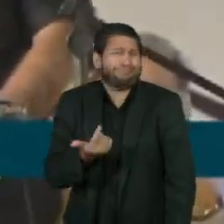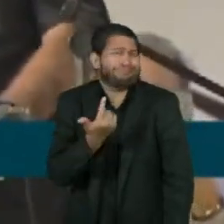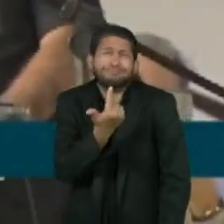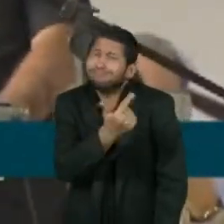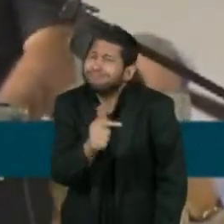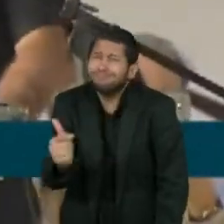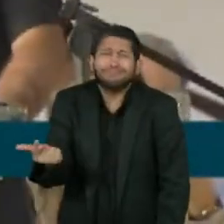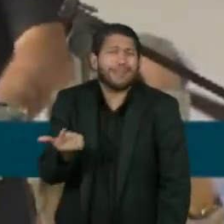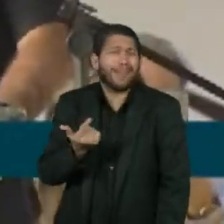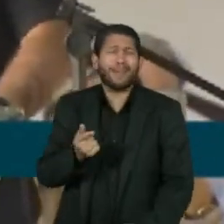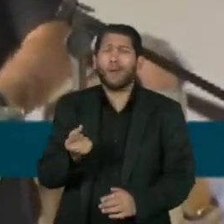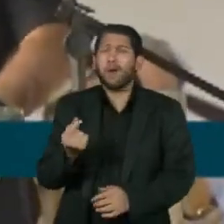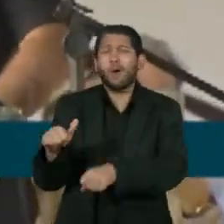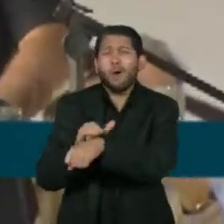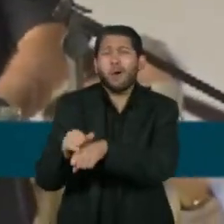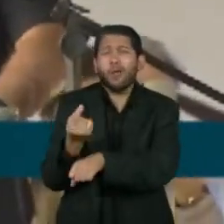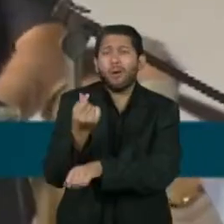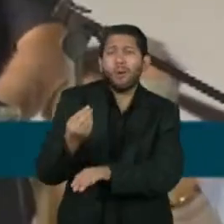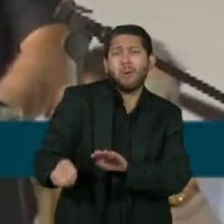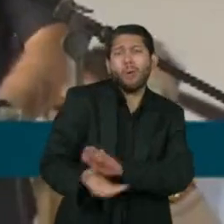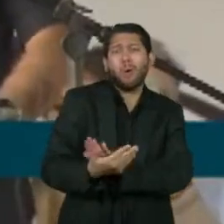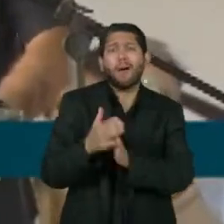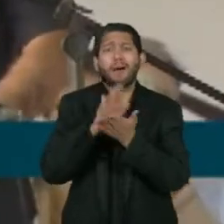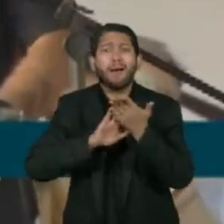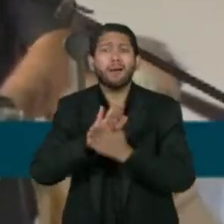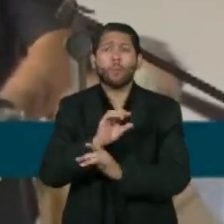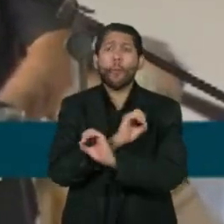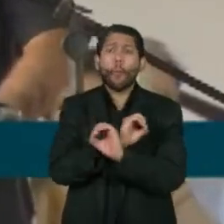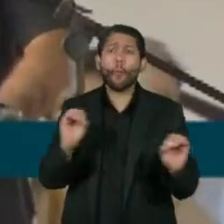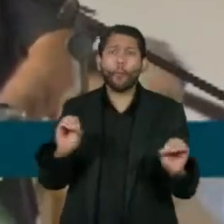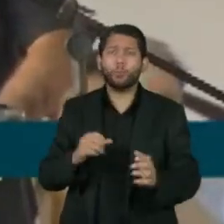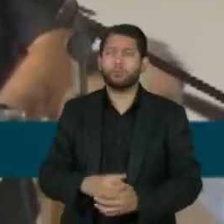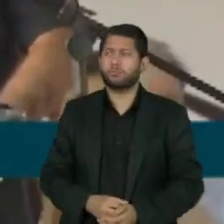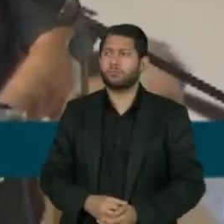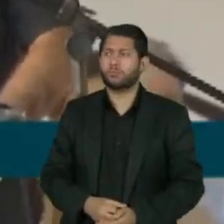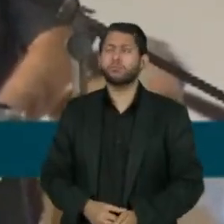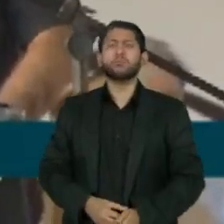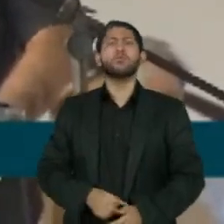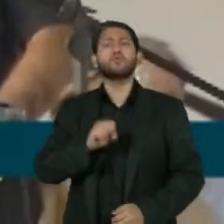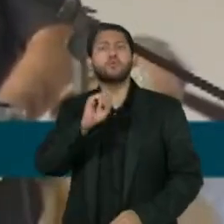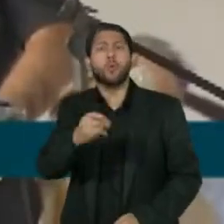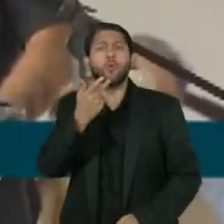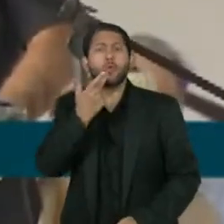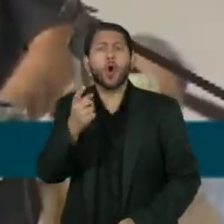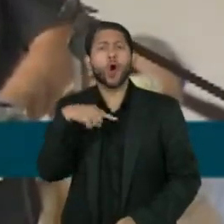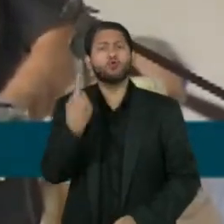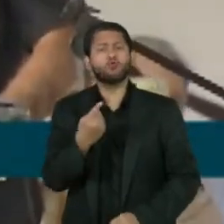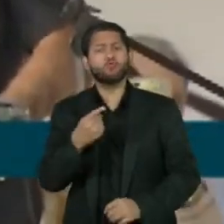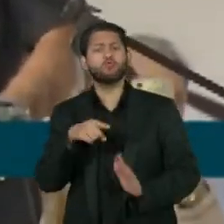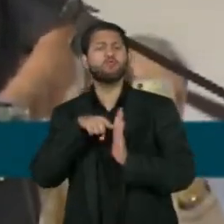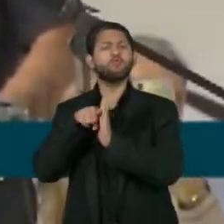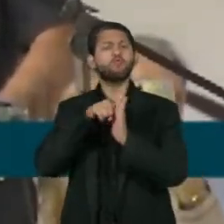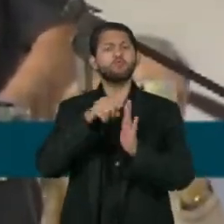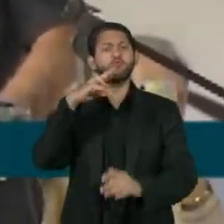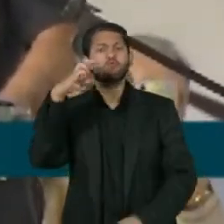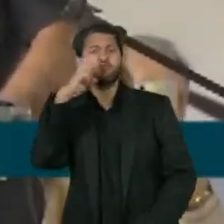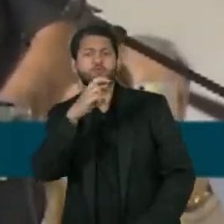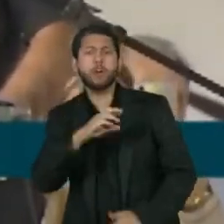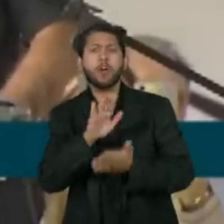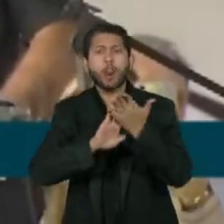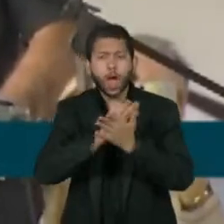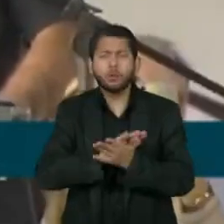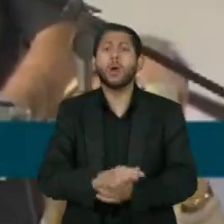qualquer caso de corrupção em seu governo. E quando se fala em corrupção, nós temos o que falar.